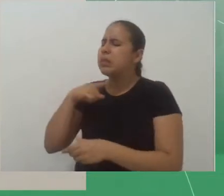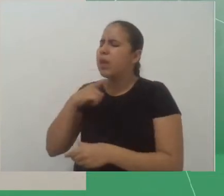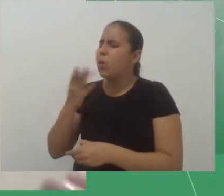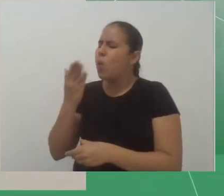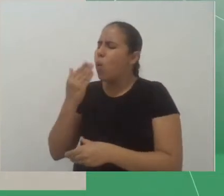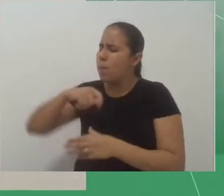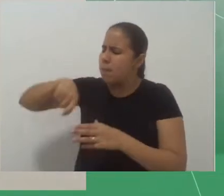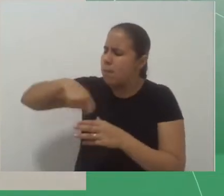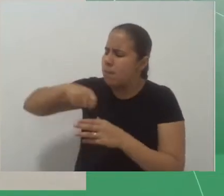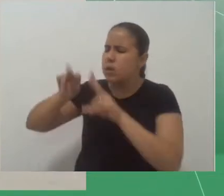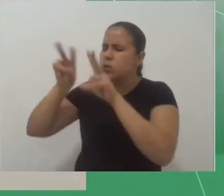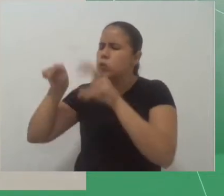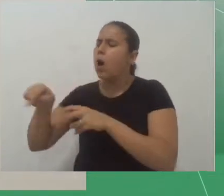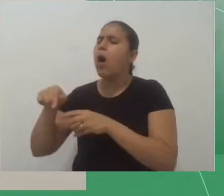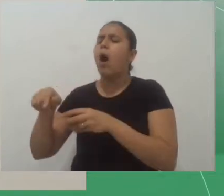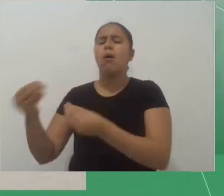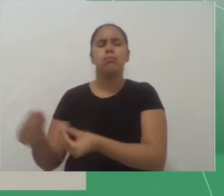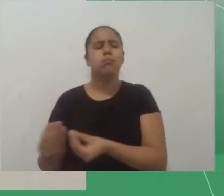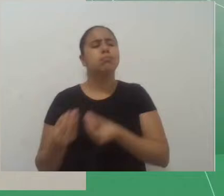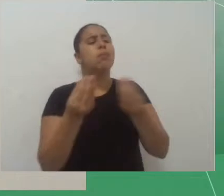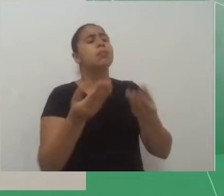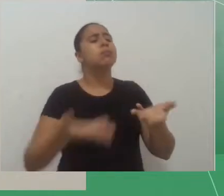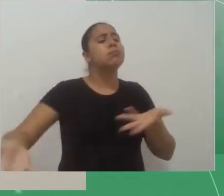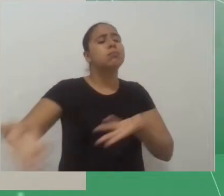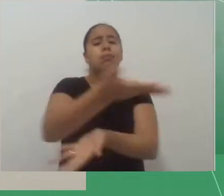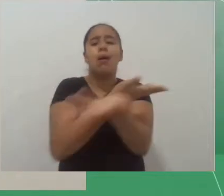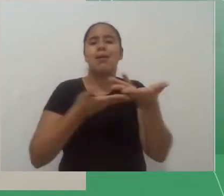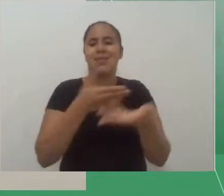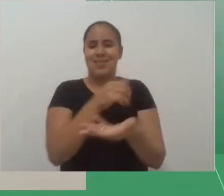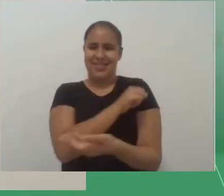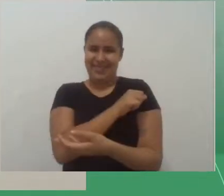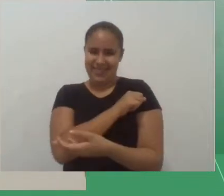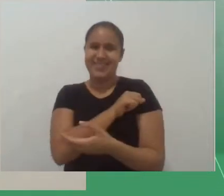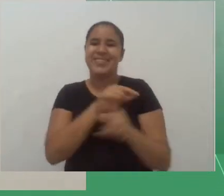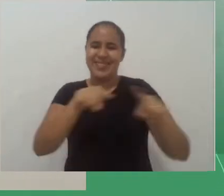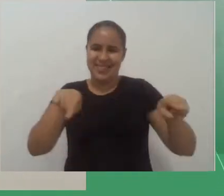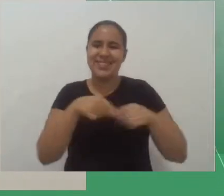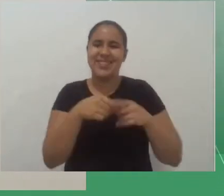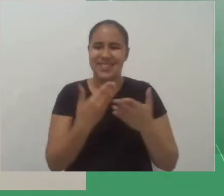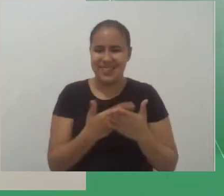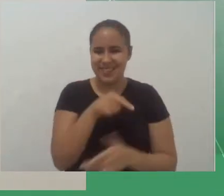questões ali com os alunos mas aí eu queria aproveitar e deixar para você também